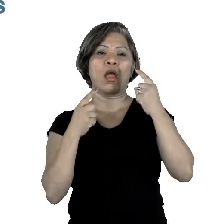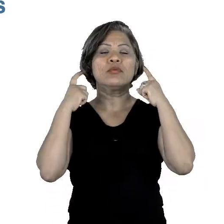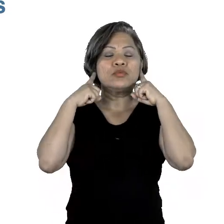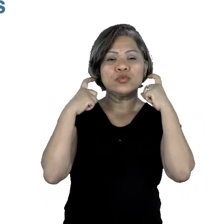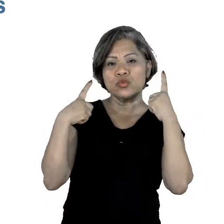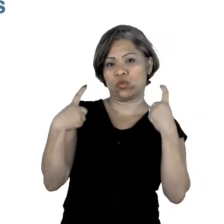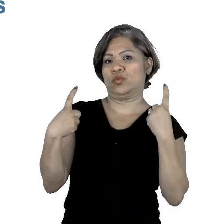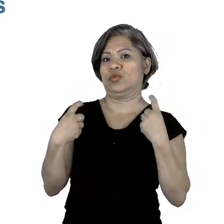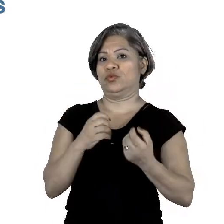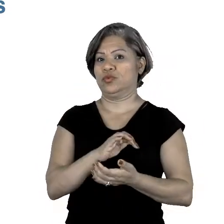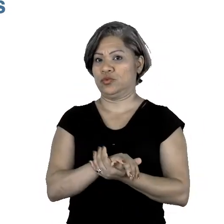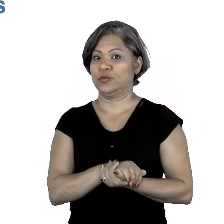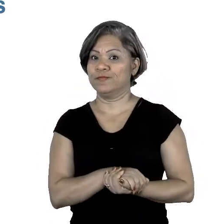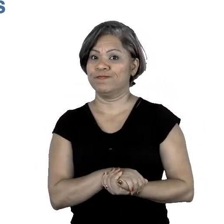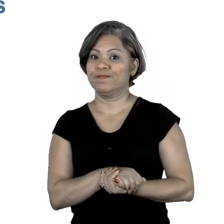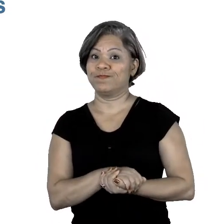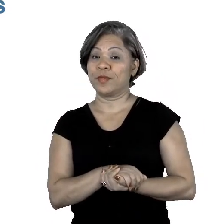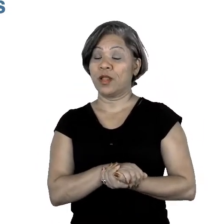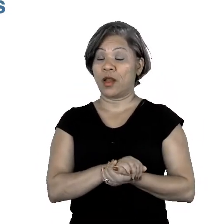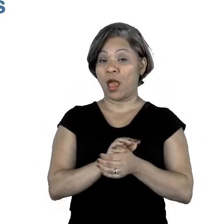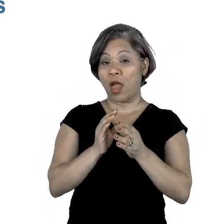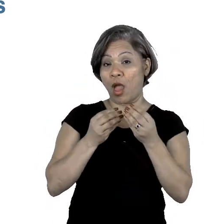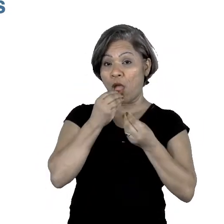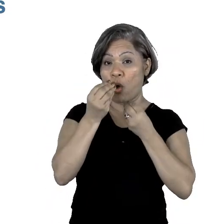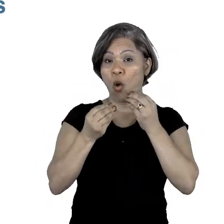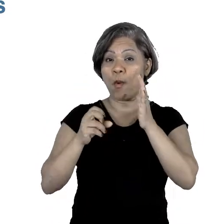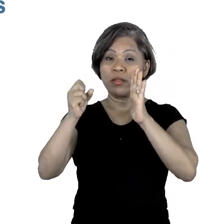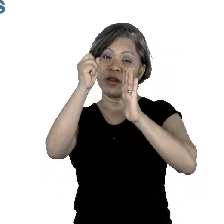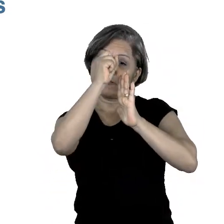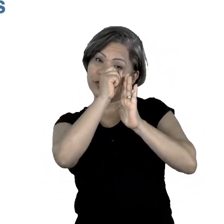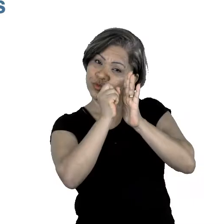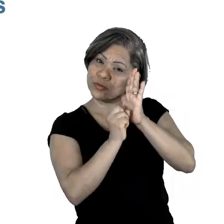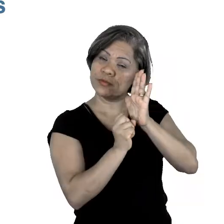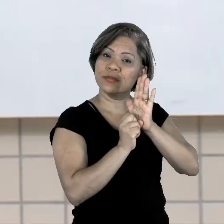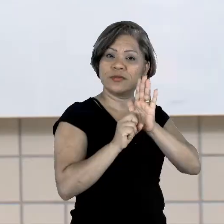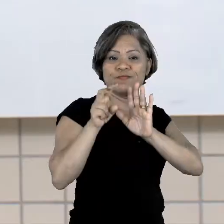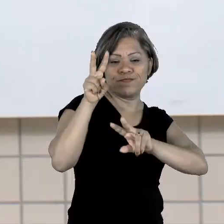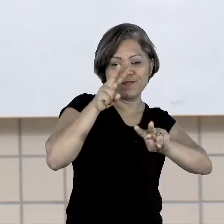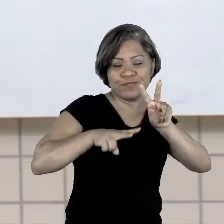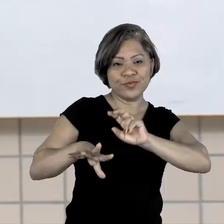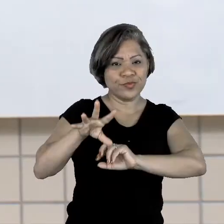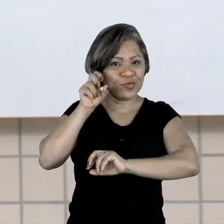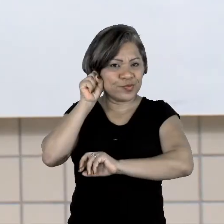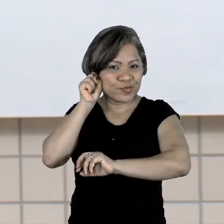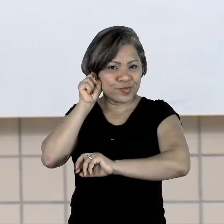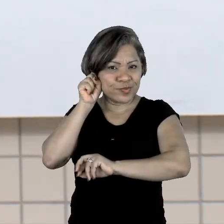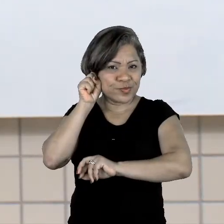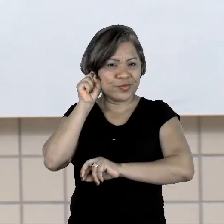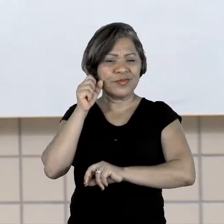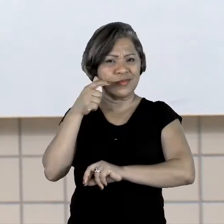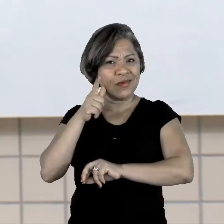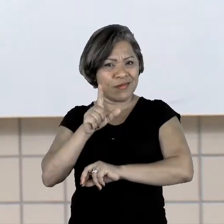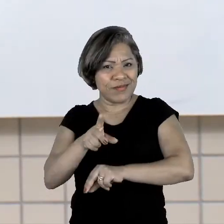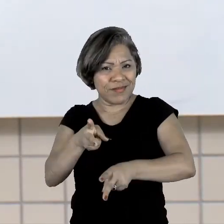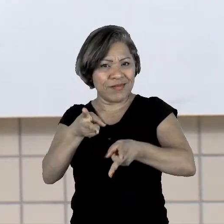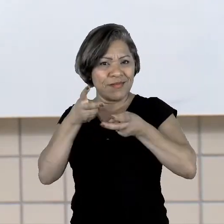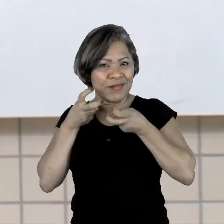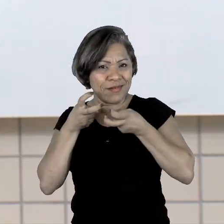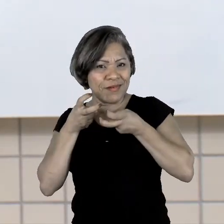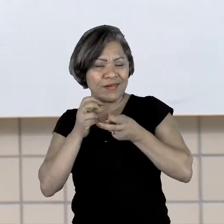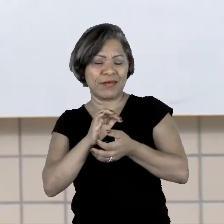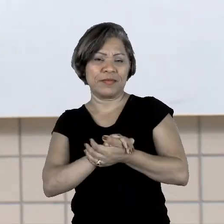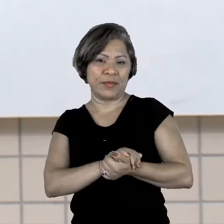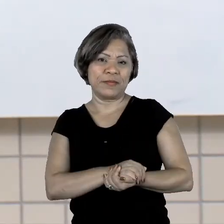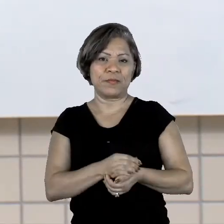através dos signos visuais e sonoros. Conseguiram perceber que a linguagem verbal